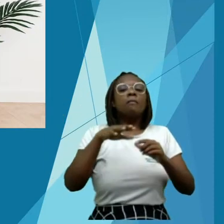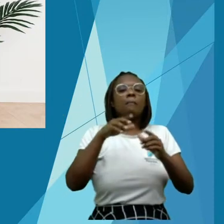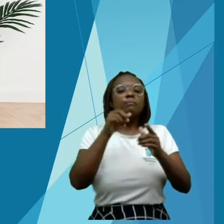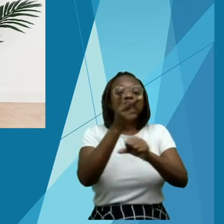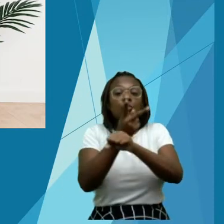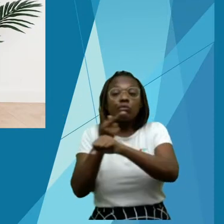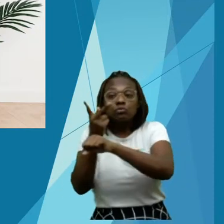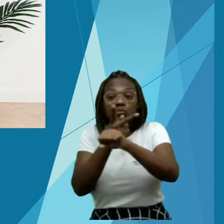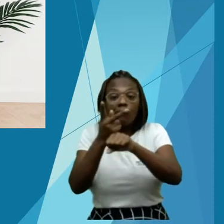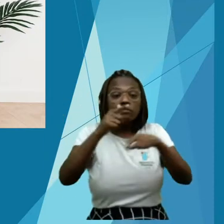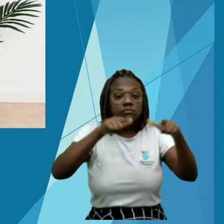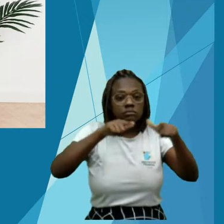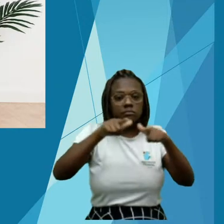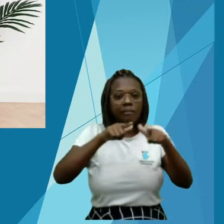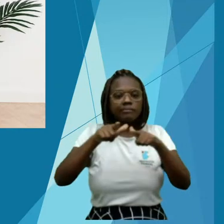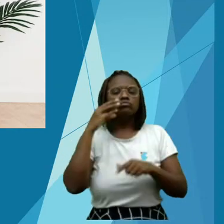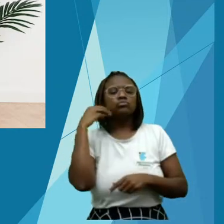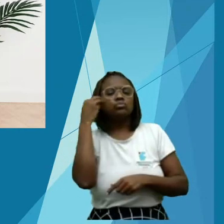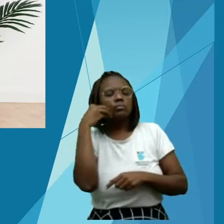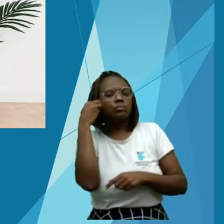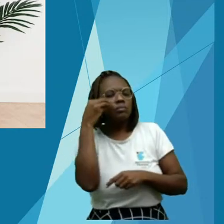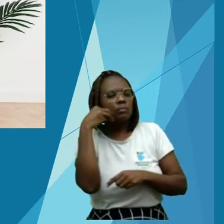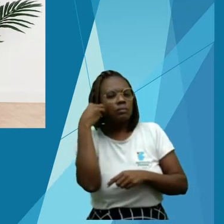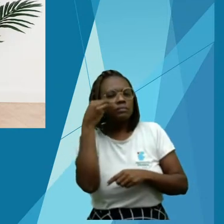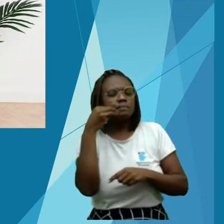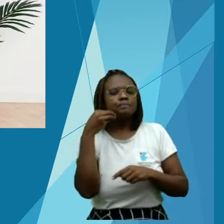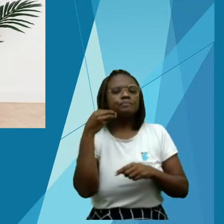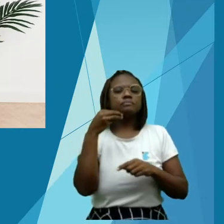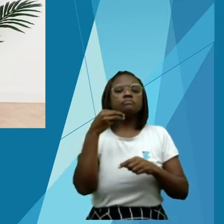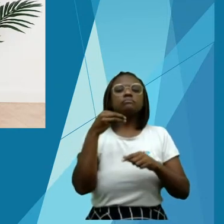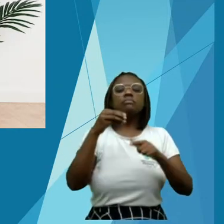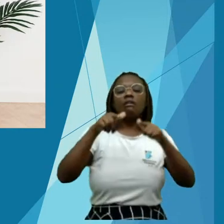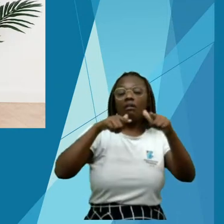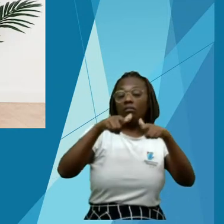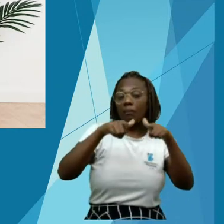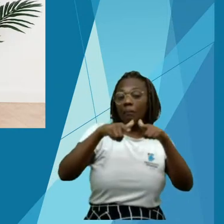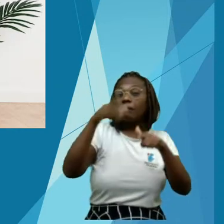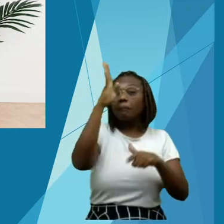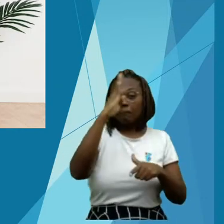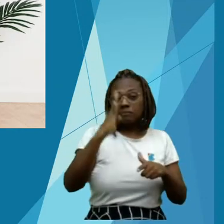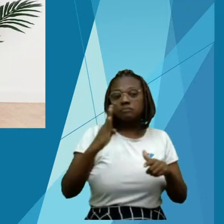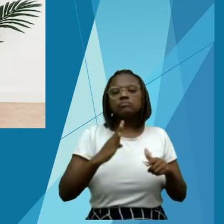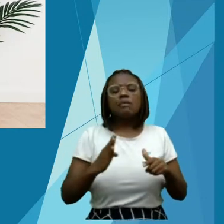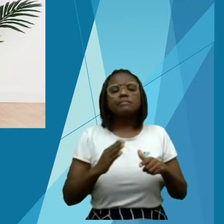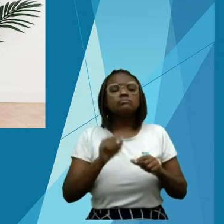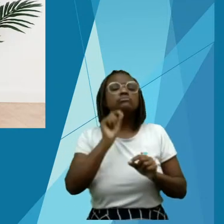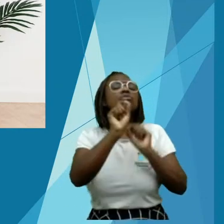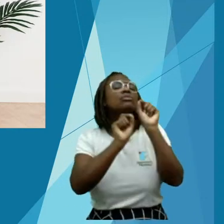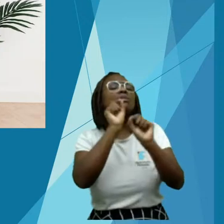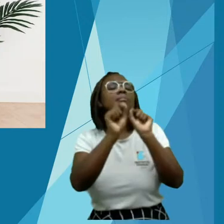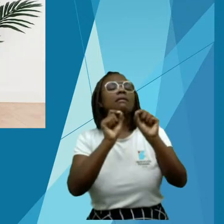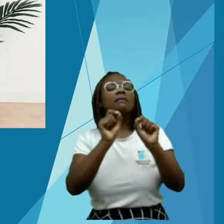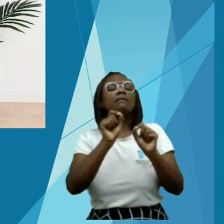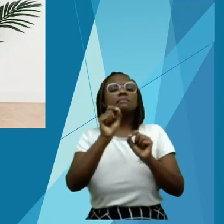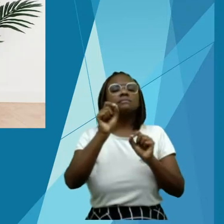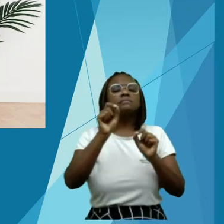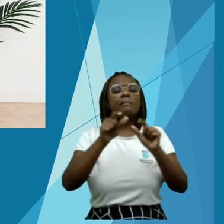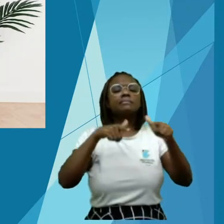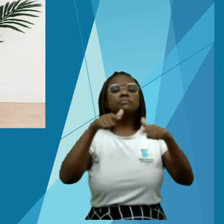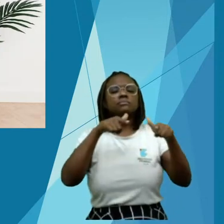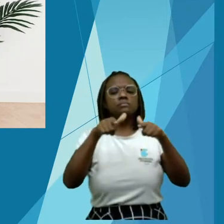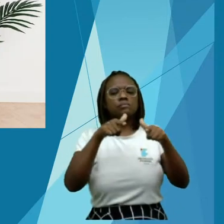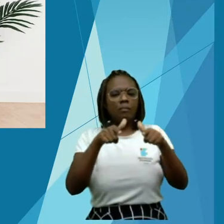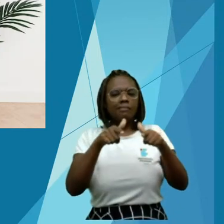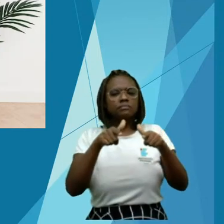e esse livro ele foi construído por várias mãos, desde a motivação para